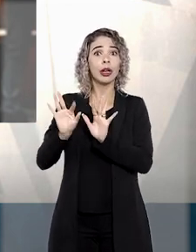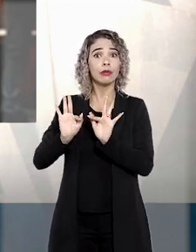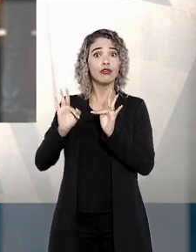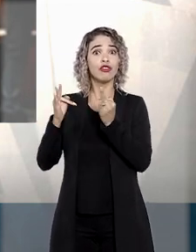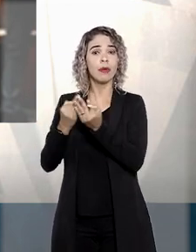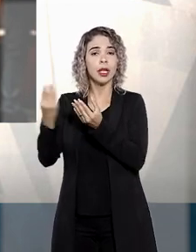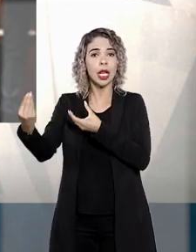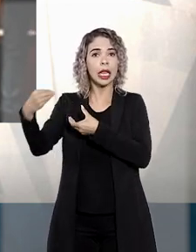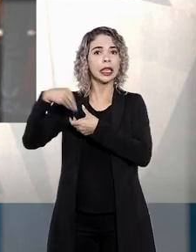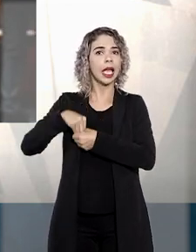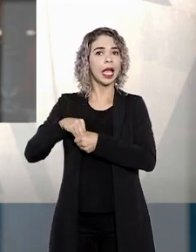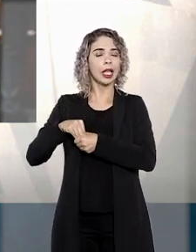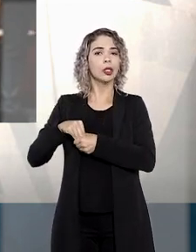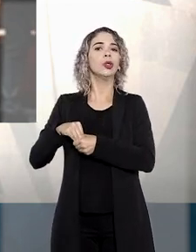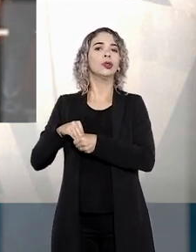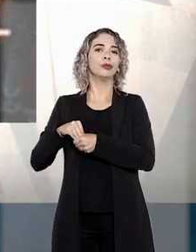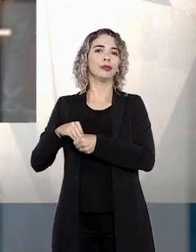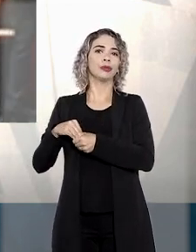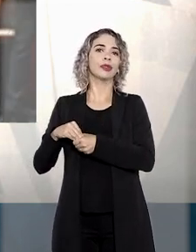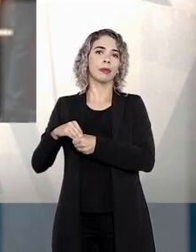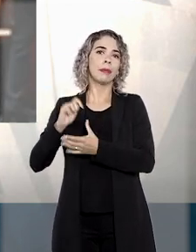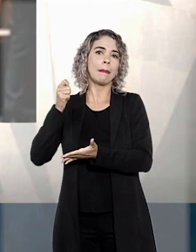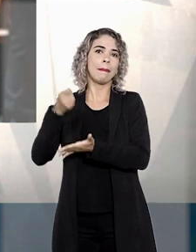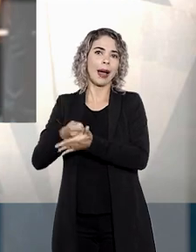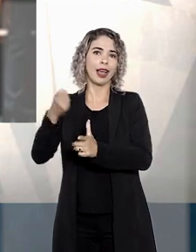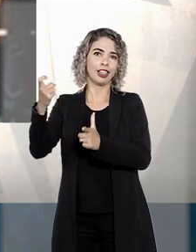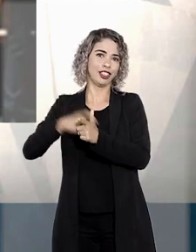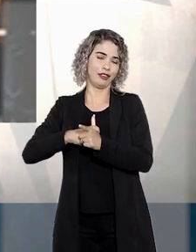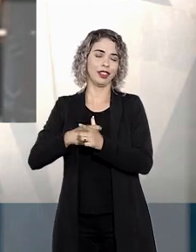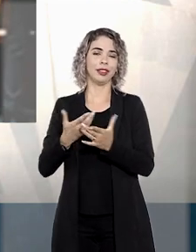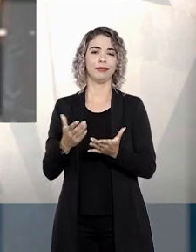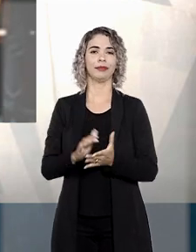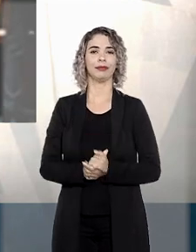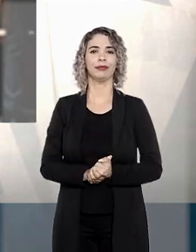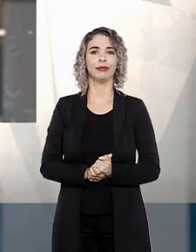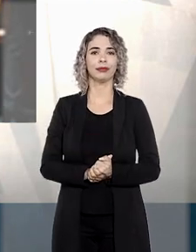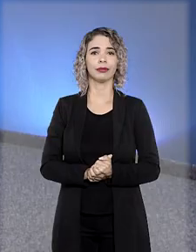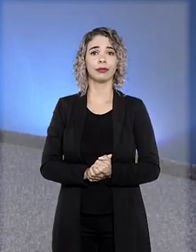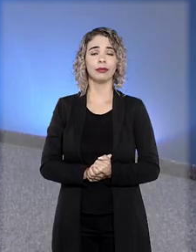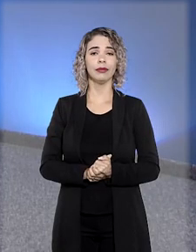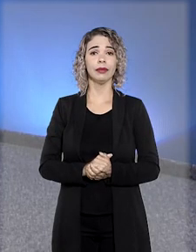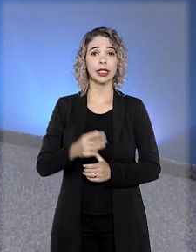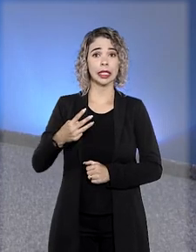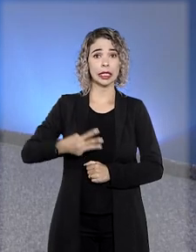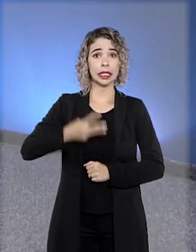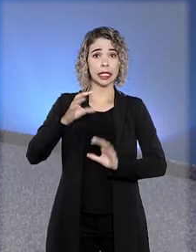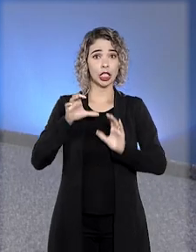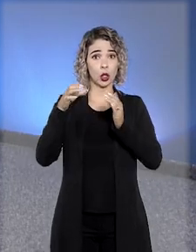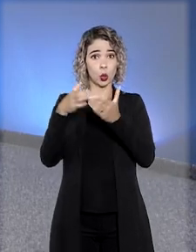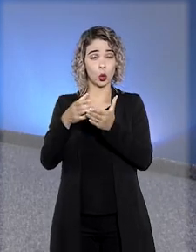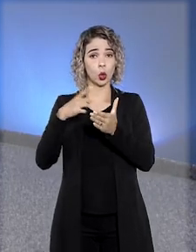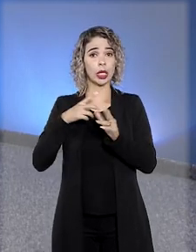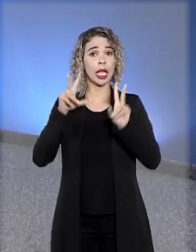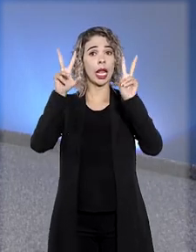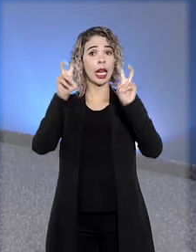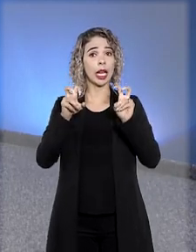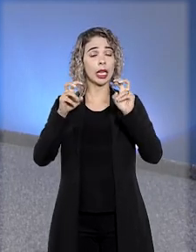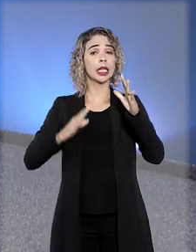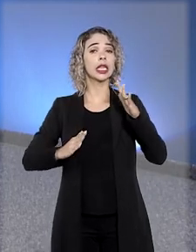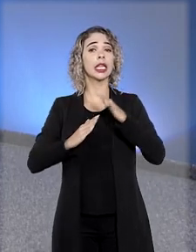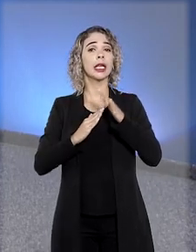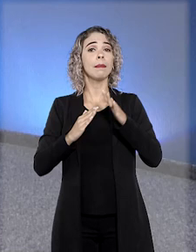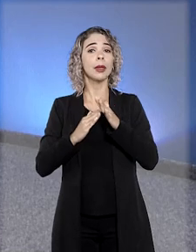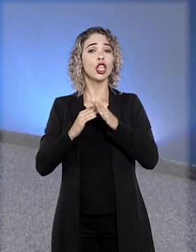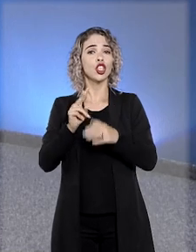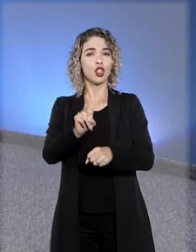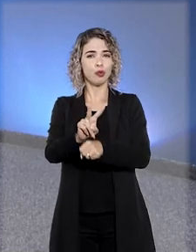para incluir o espólio e os herdeiros, o que foi feito pelo banco. Para a terceira turma, limite de